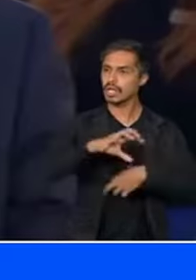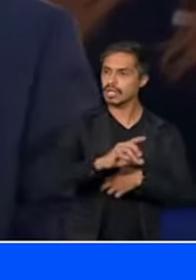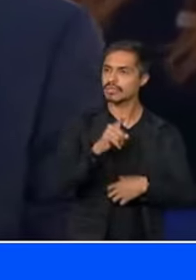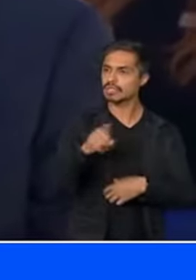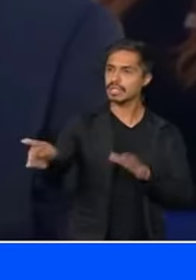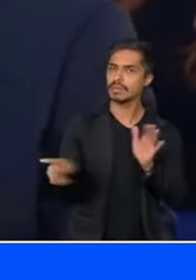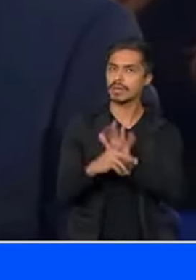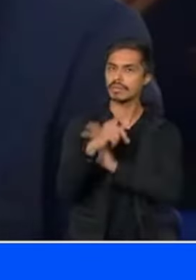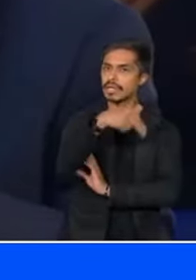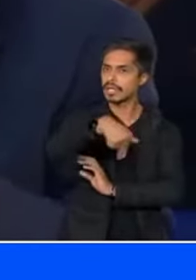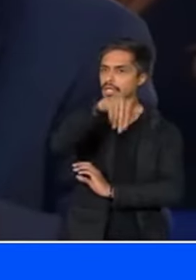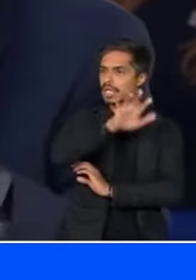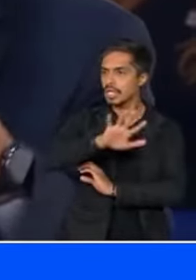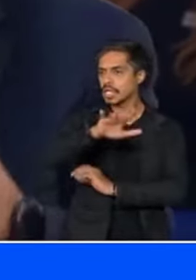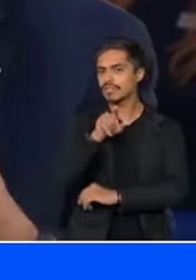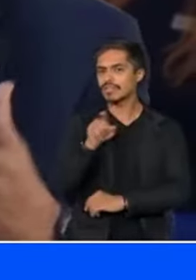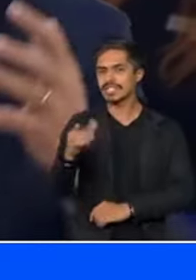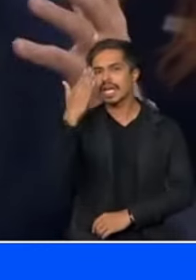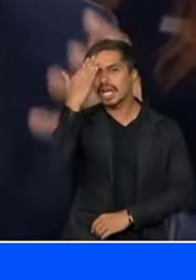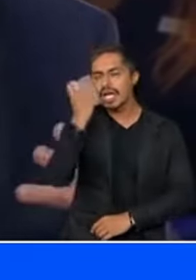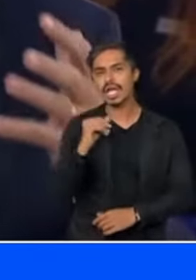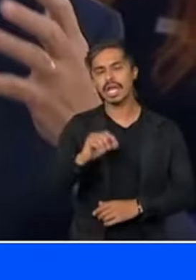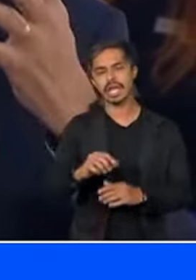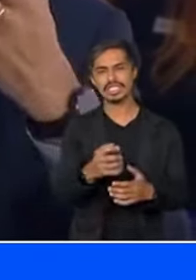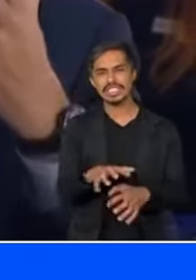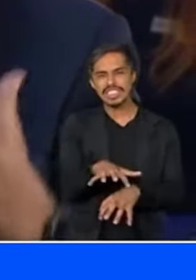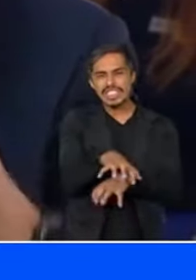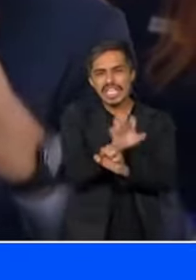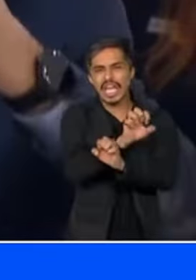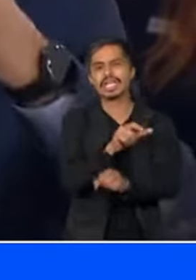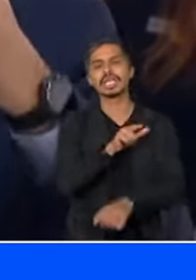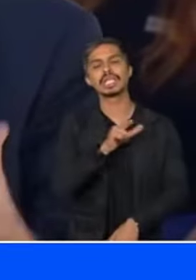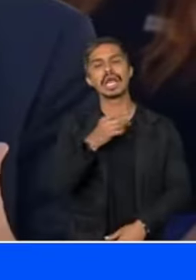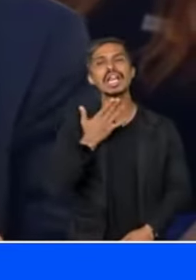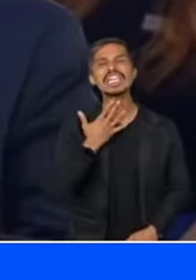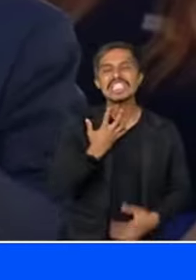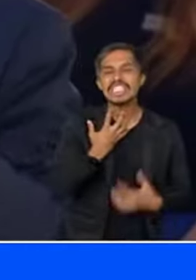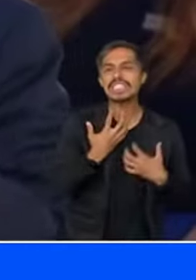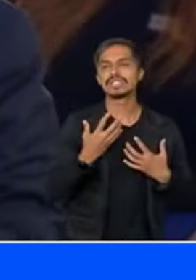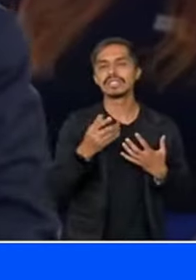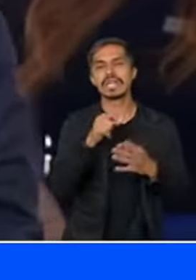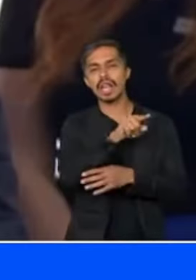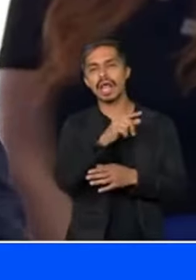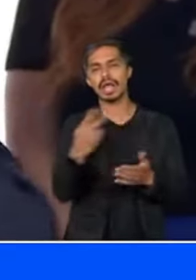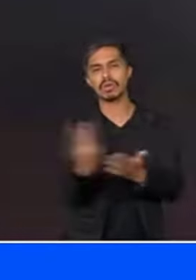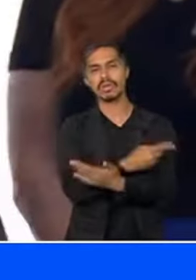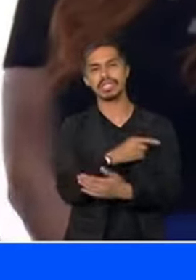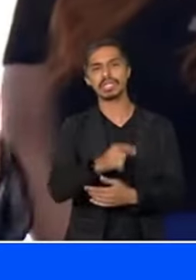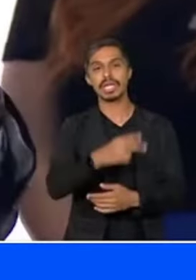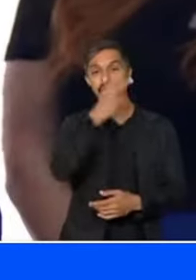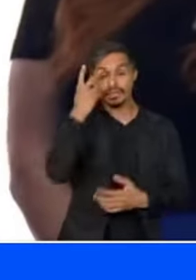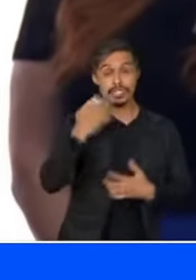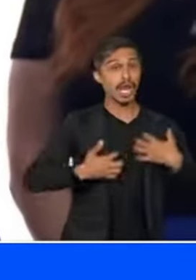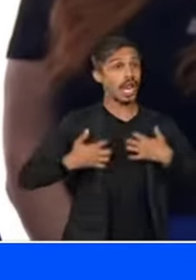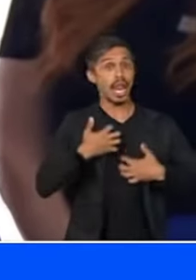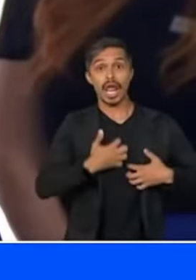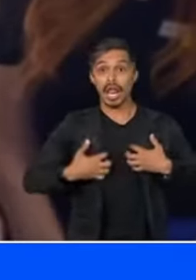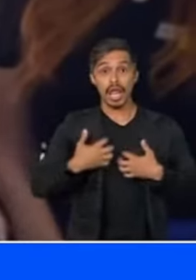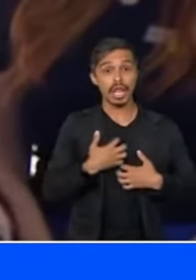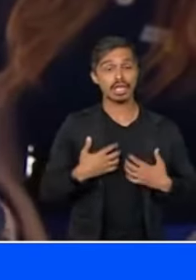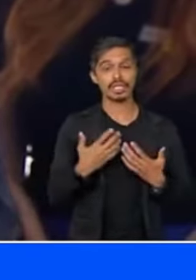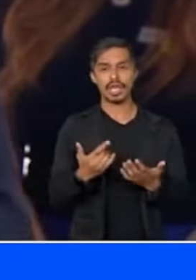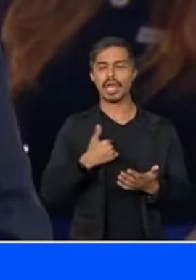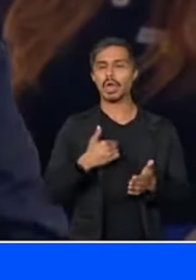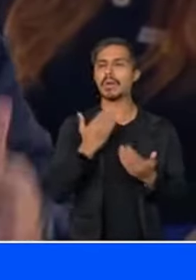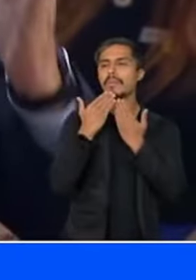Nordeste O senhor que sabe a seca Que de vez em quando assola E deixa as pessoas desesperadas Eu